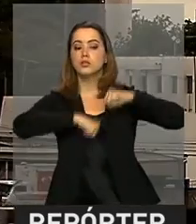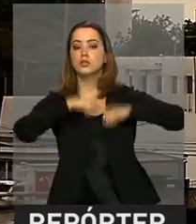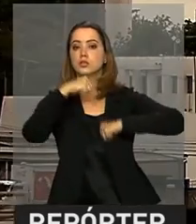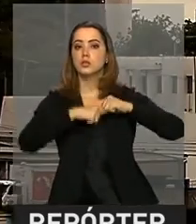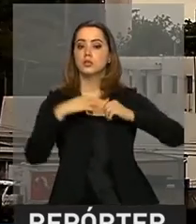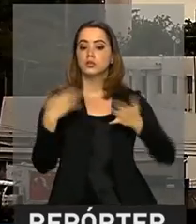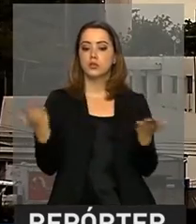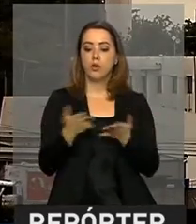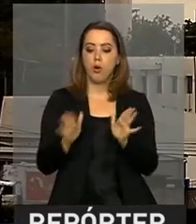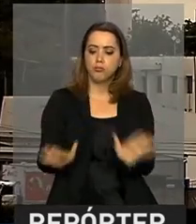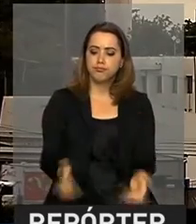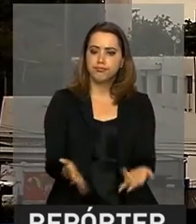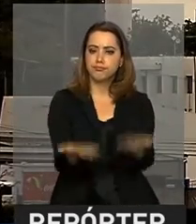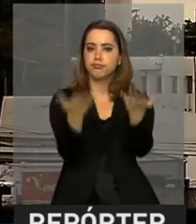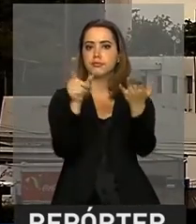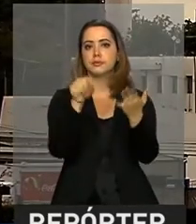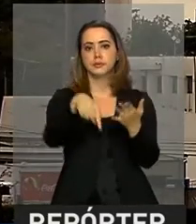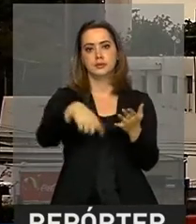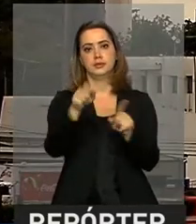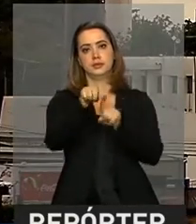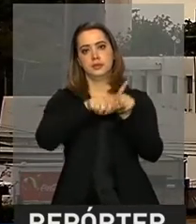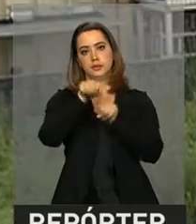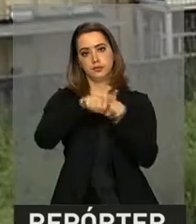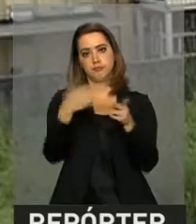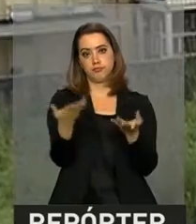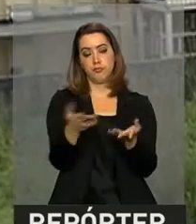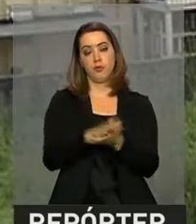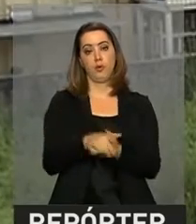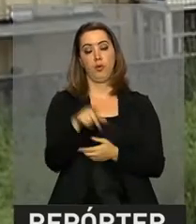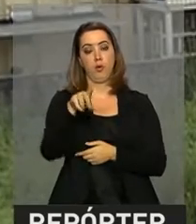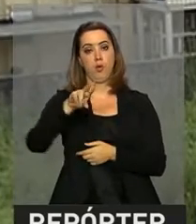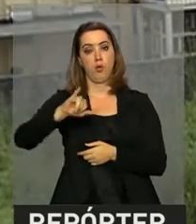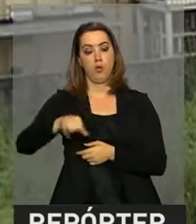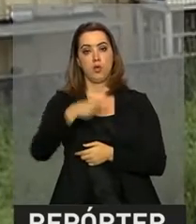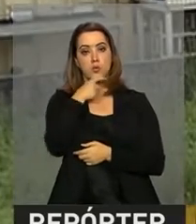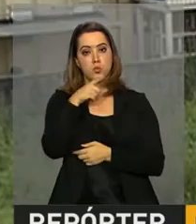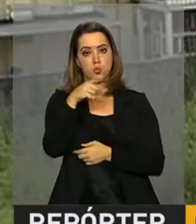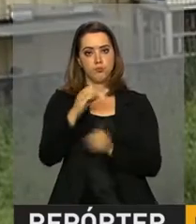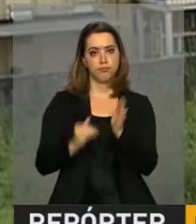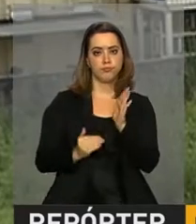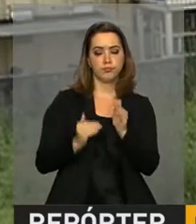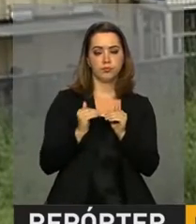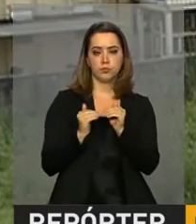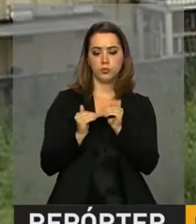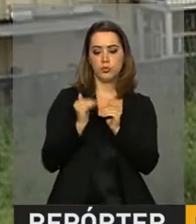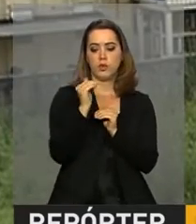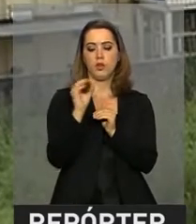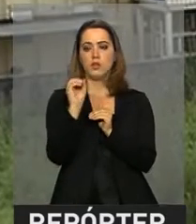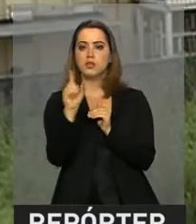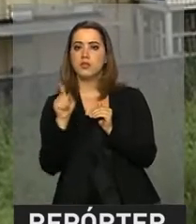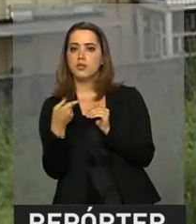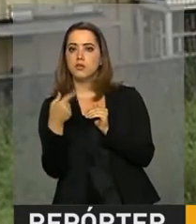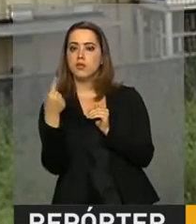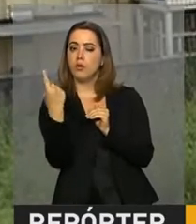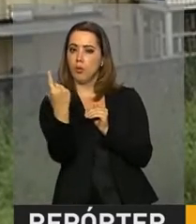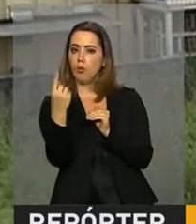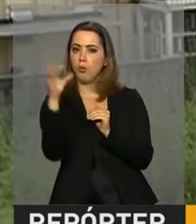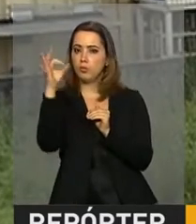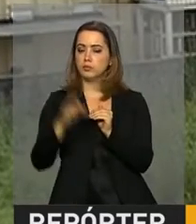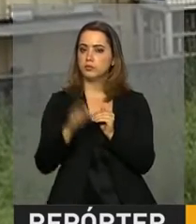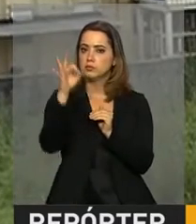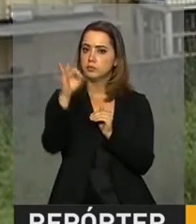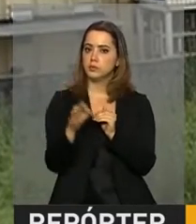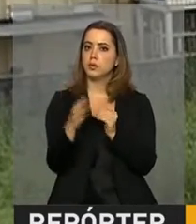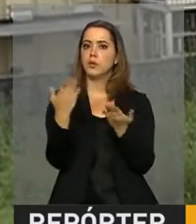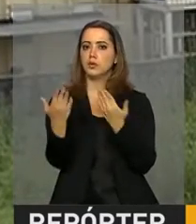que intensificou a atividade nos últimos meses. Em julho, o crescimento foi de 0,1% com relação a junho. Foram